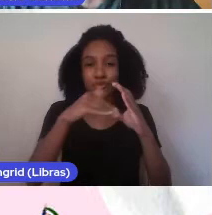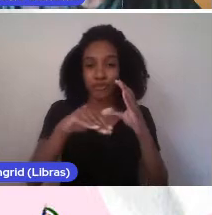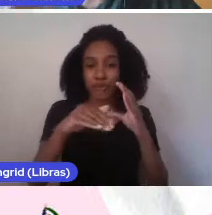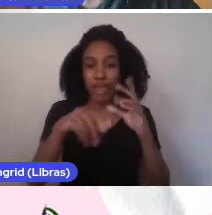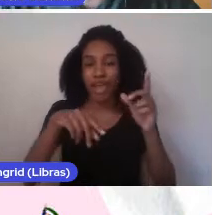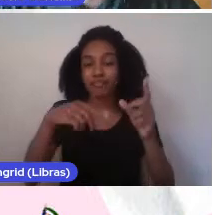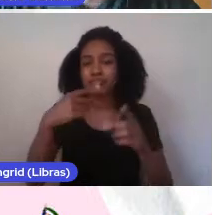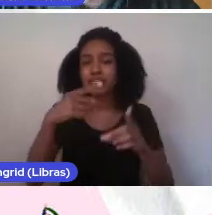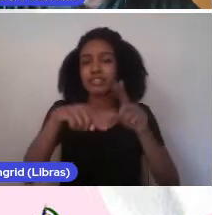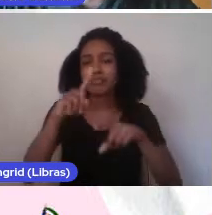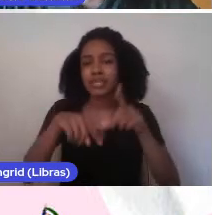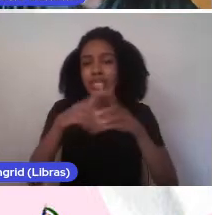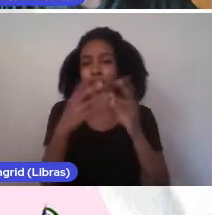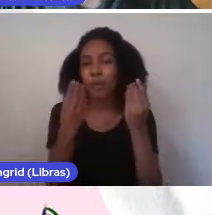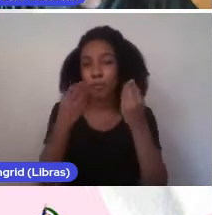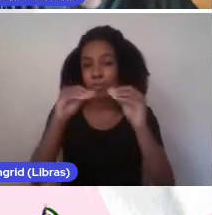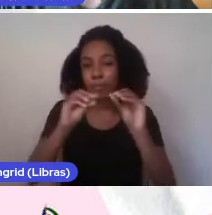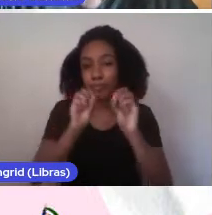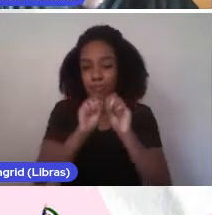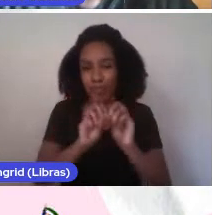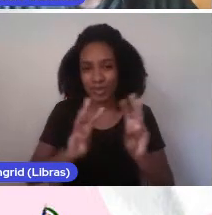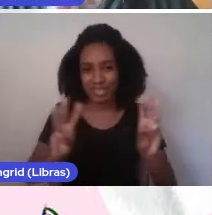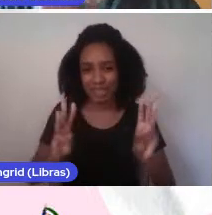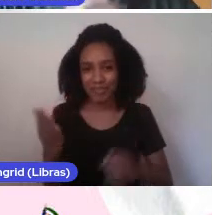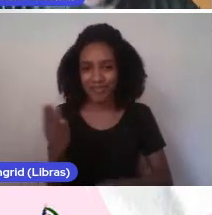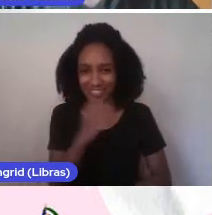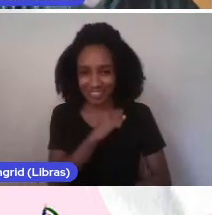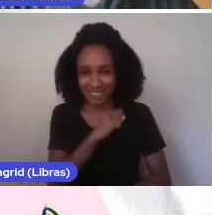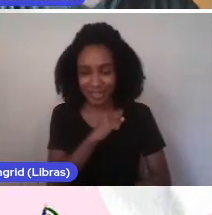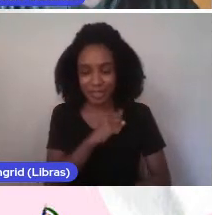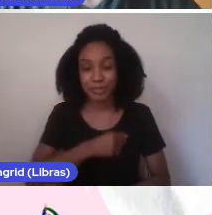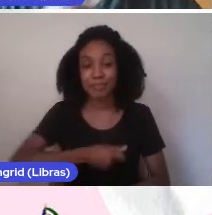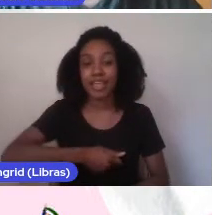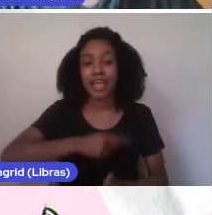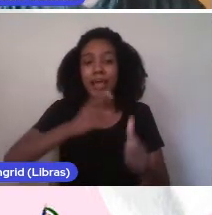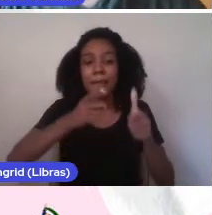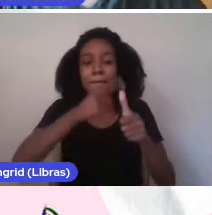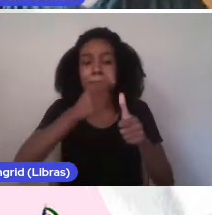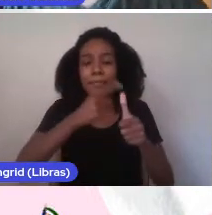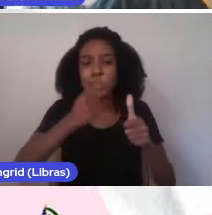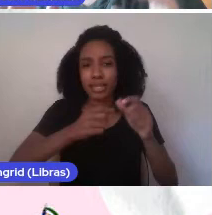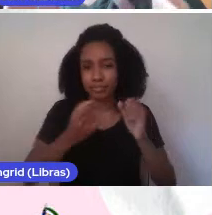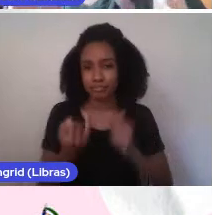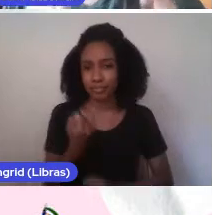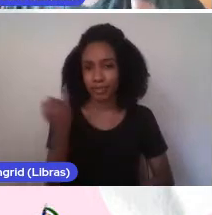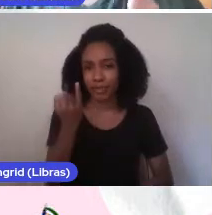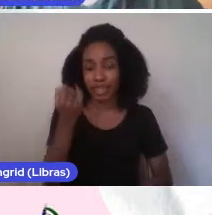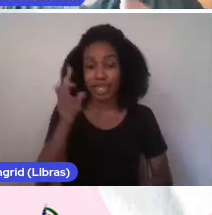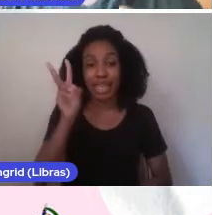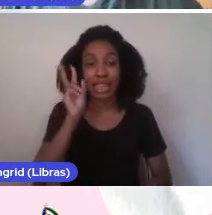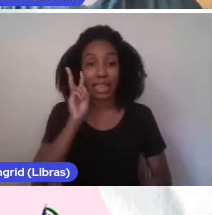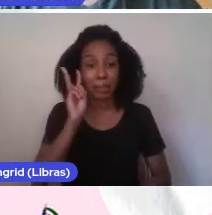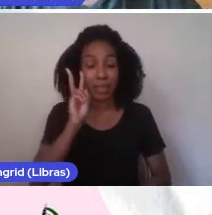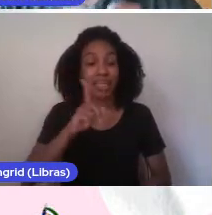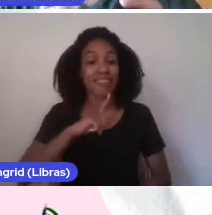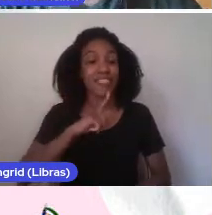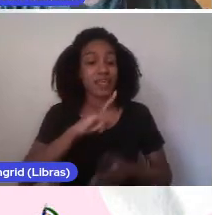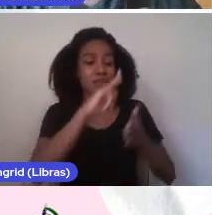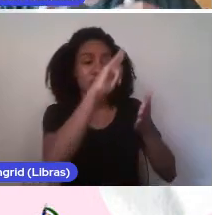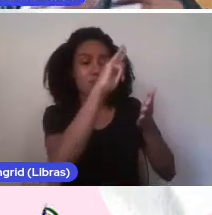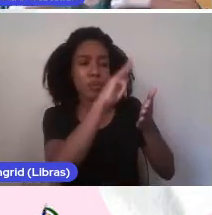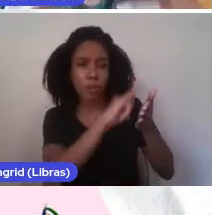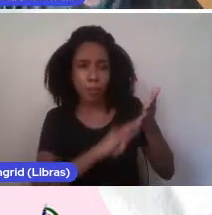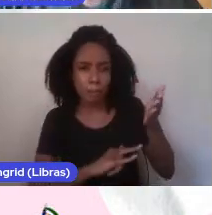nosso portal. Vamos lá? Primeira coisa importante é lembrar a vocês que temos um documento contendo